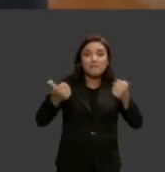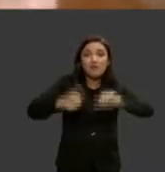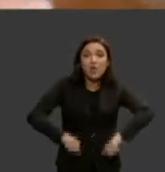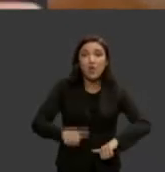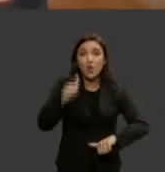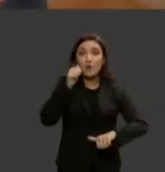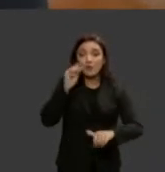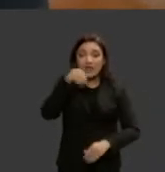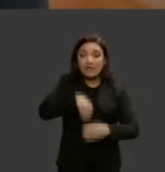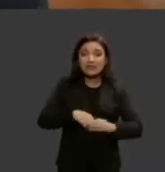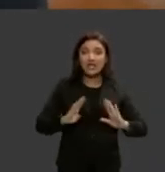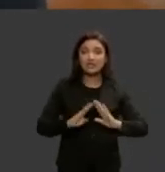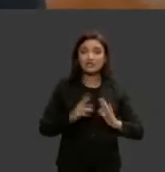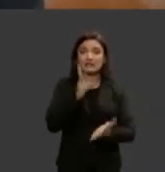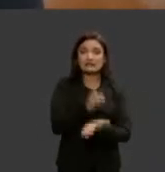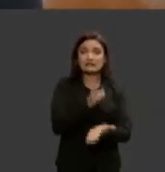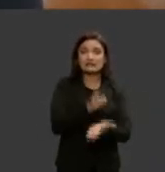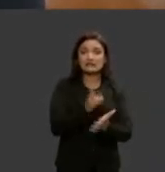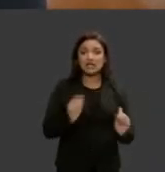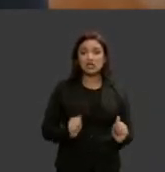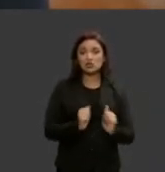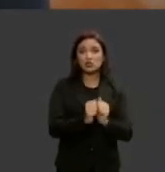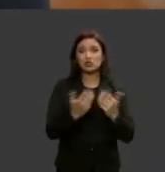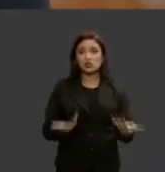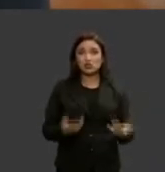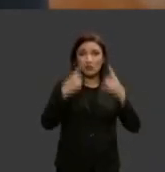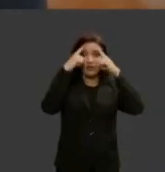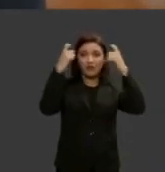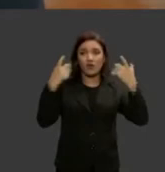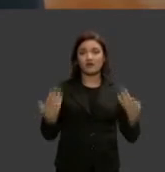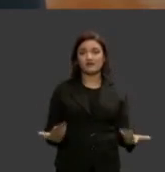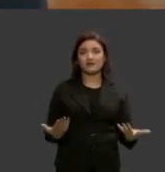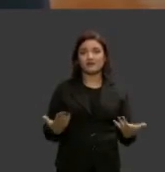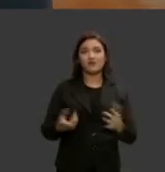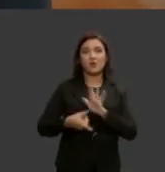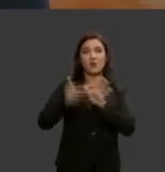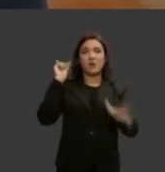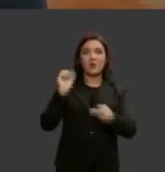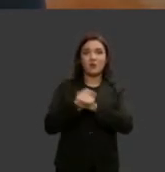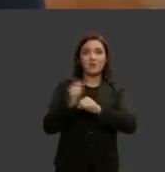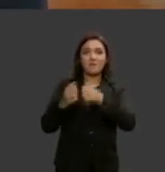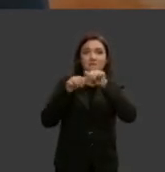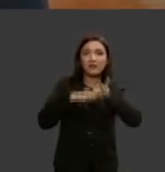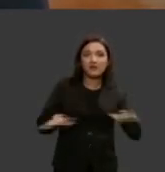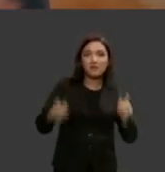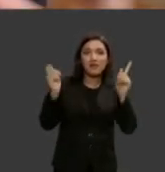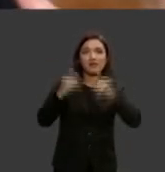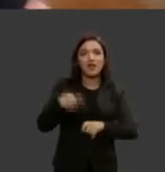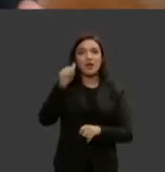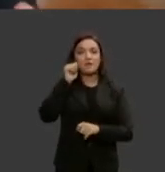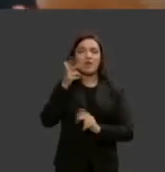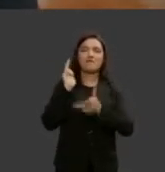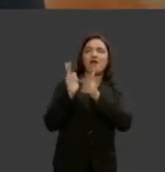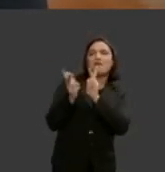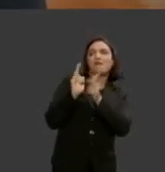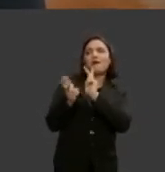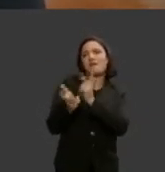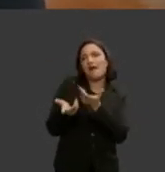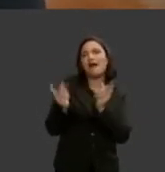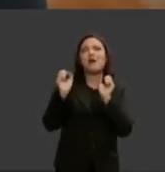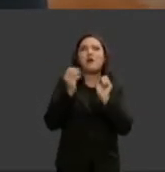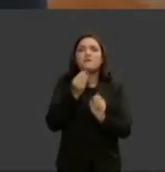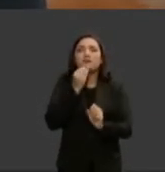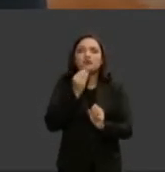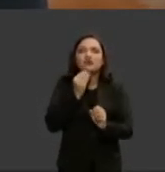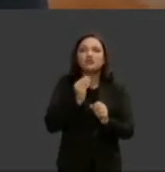no antes da pandemia que as pessoas podiam sair de casa festar se divertir a gente brincava assim que